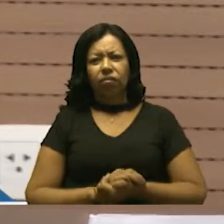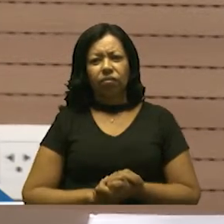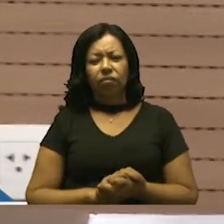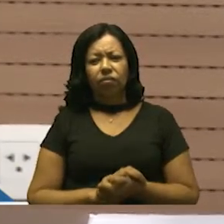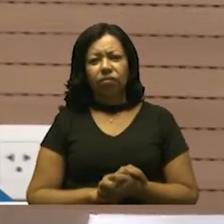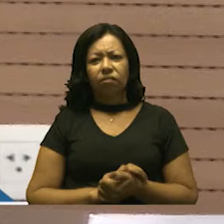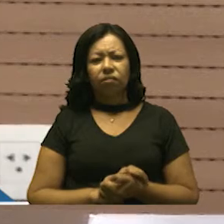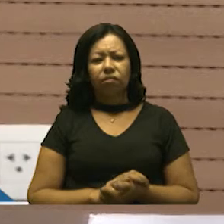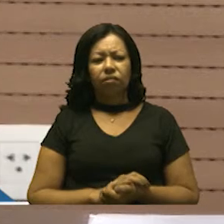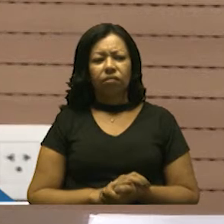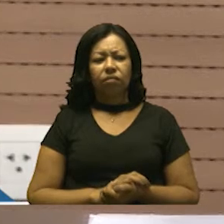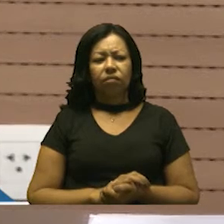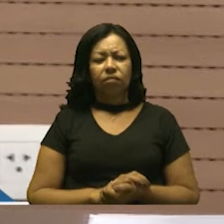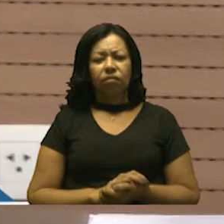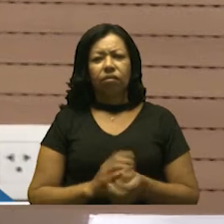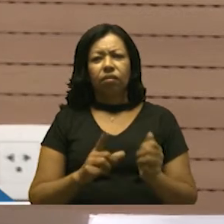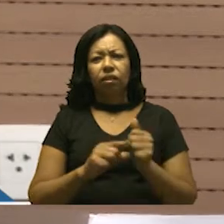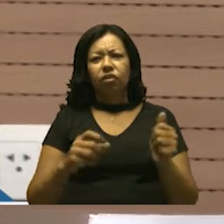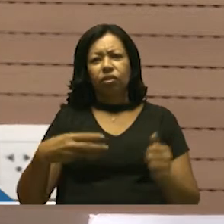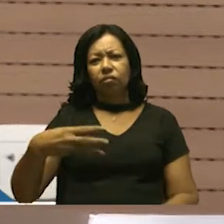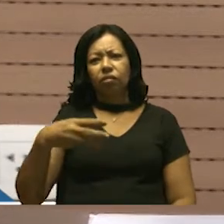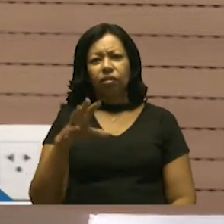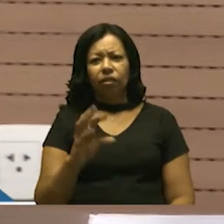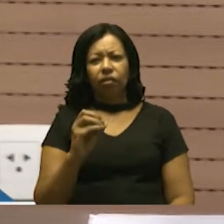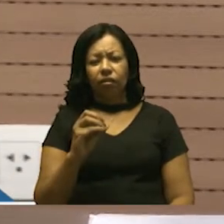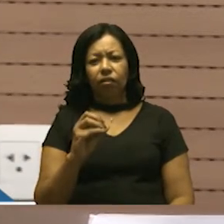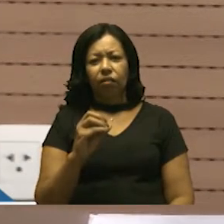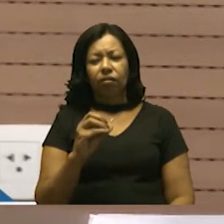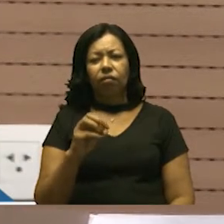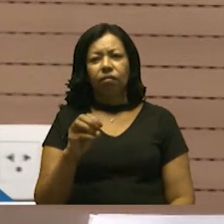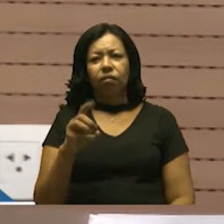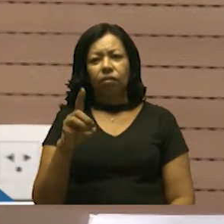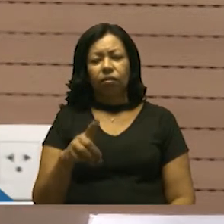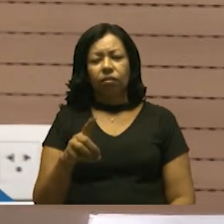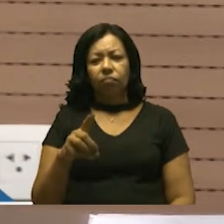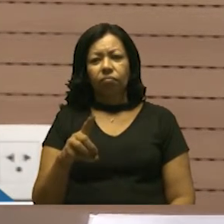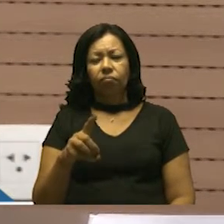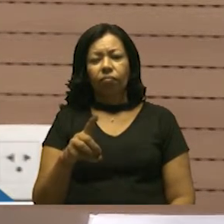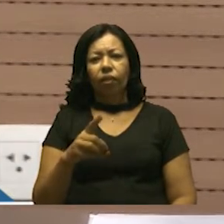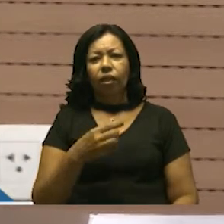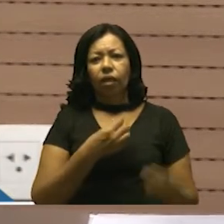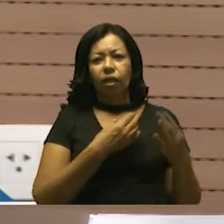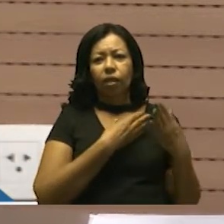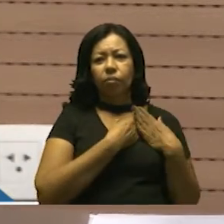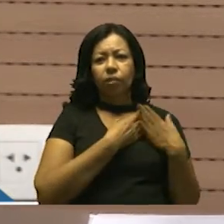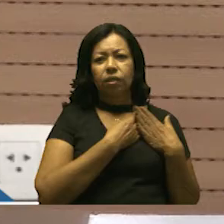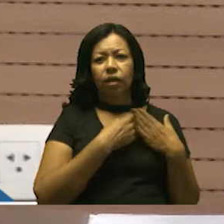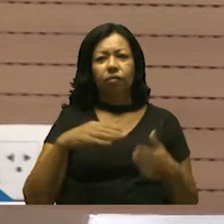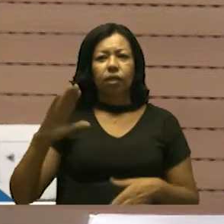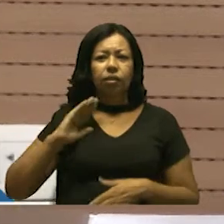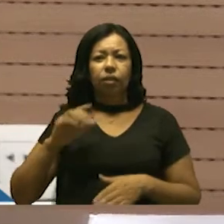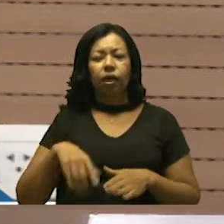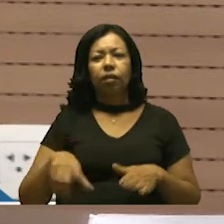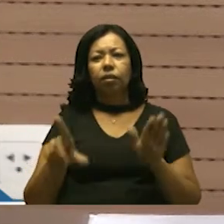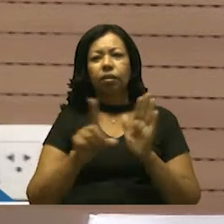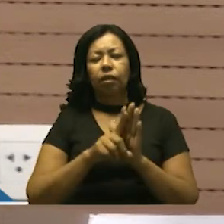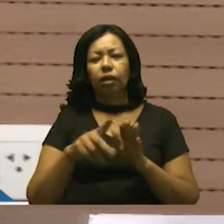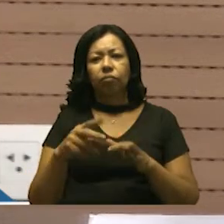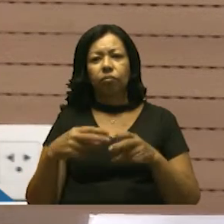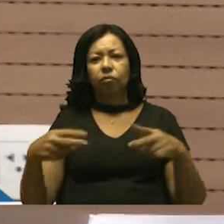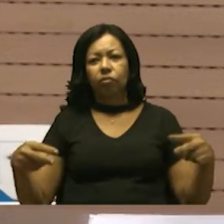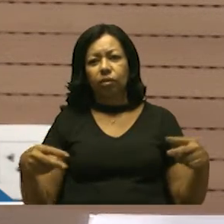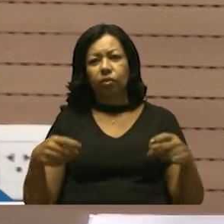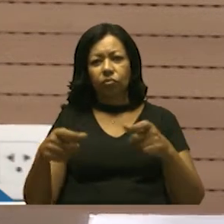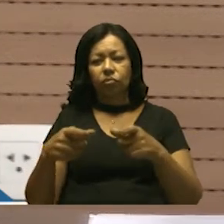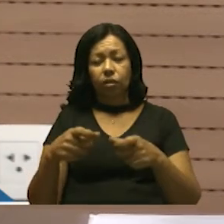em verbos, artigo 30, compete aos municípios, 1, legislar sobre assuntos de